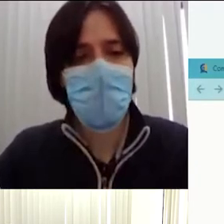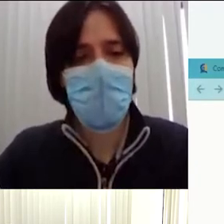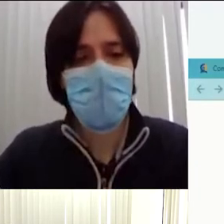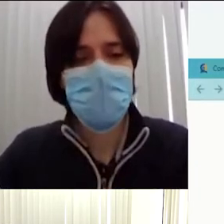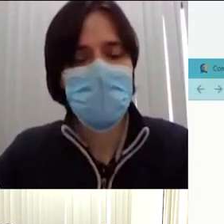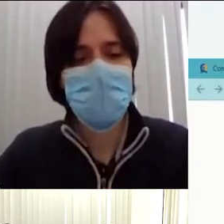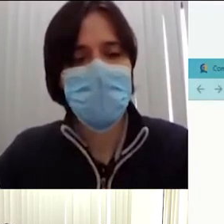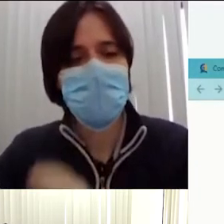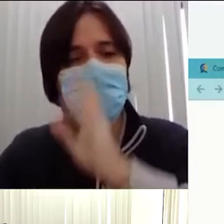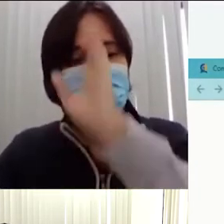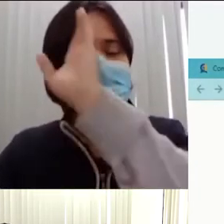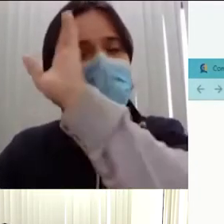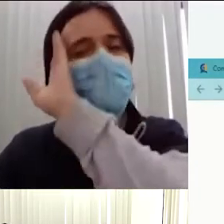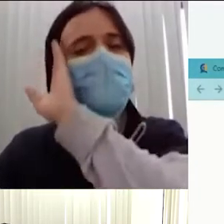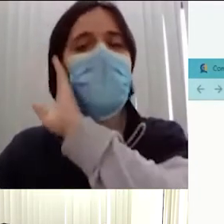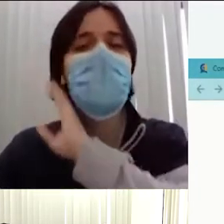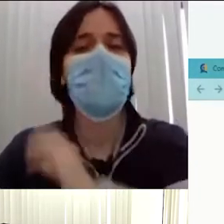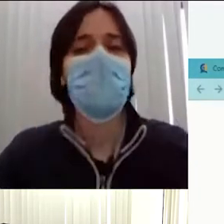Obrigada.